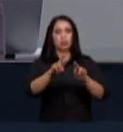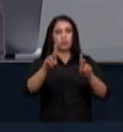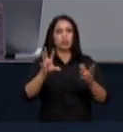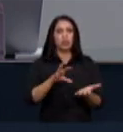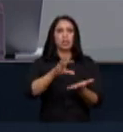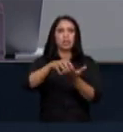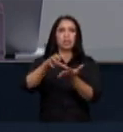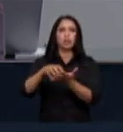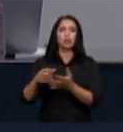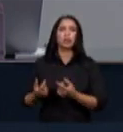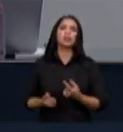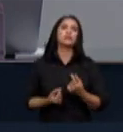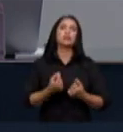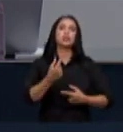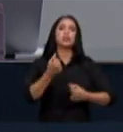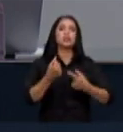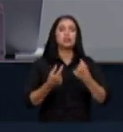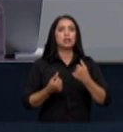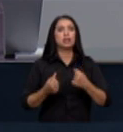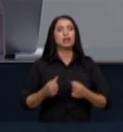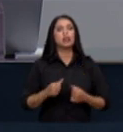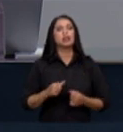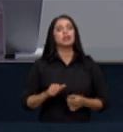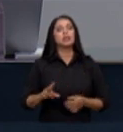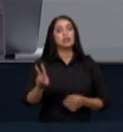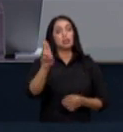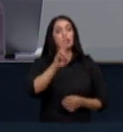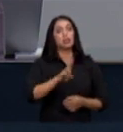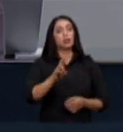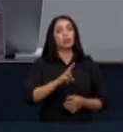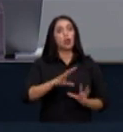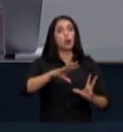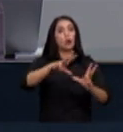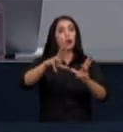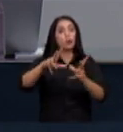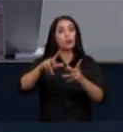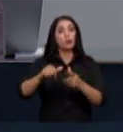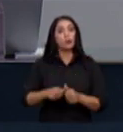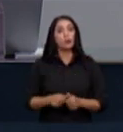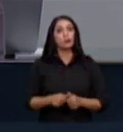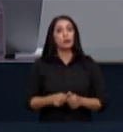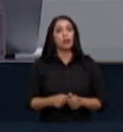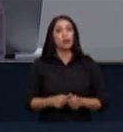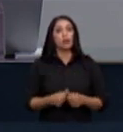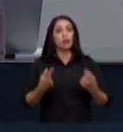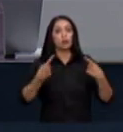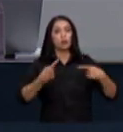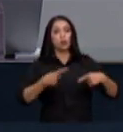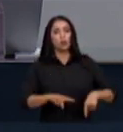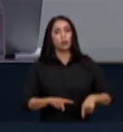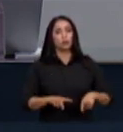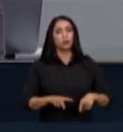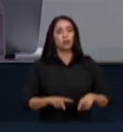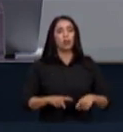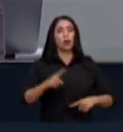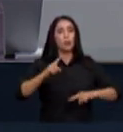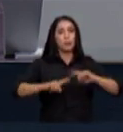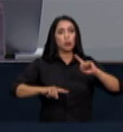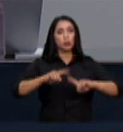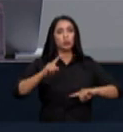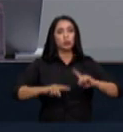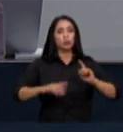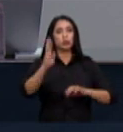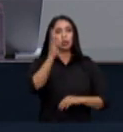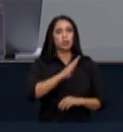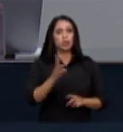setores financeiros produtivos e consumidores no mundo ameaçam boicotar os produtos nacionais em razão